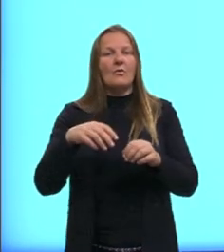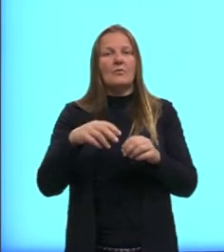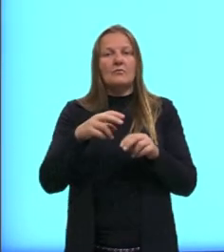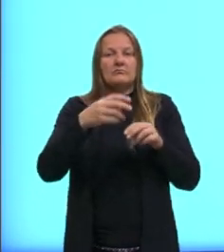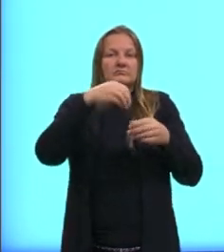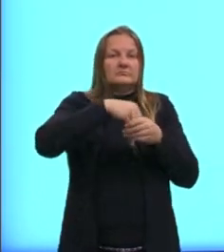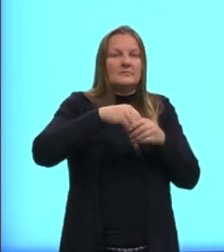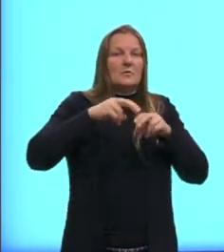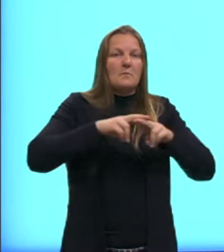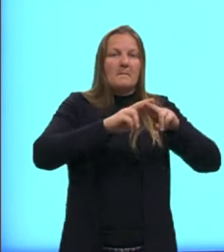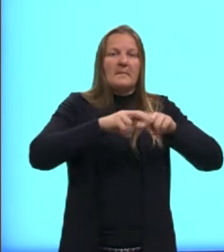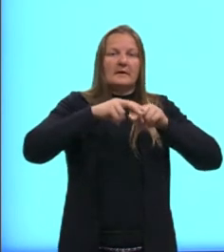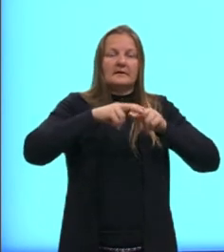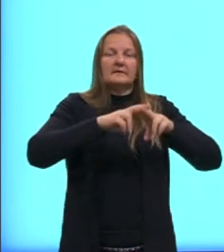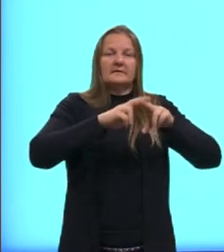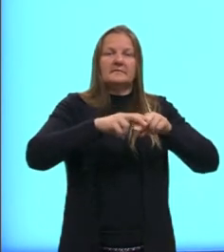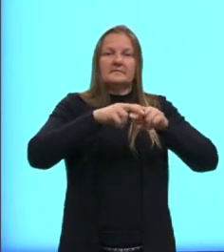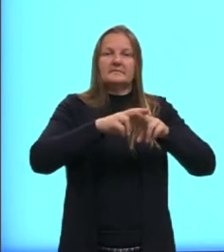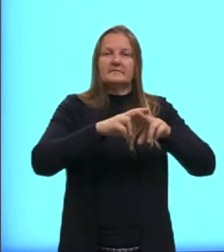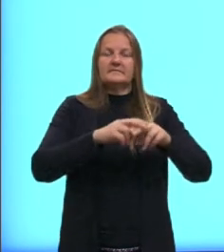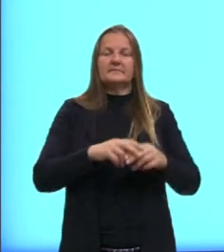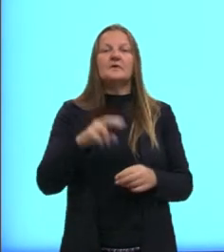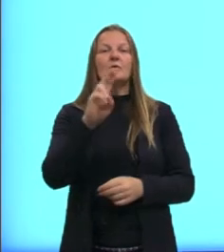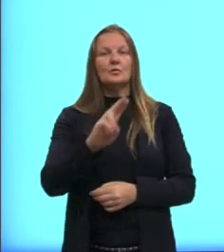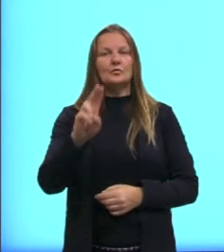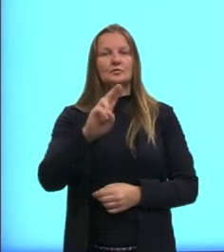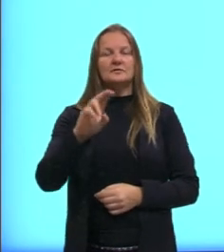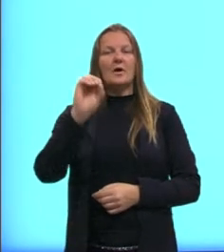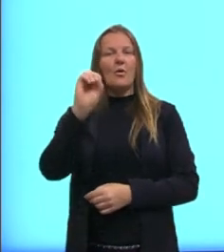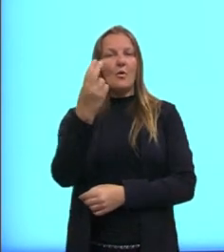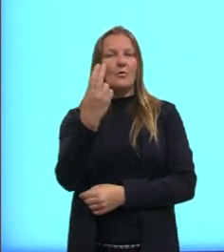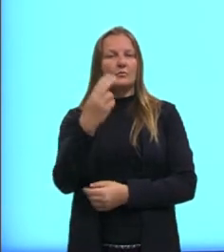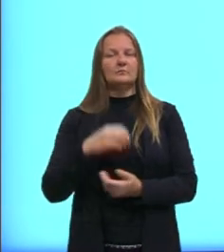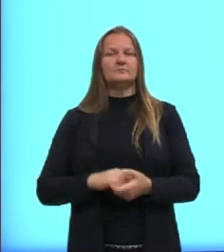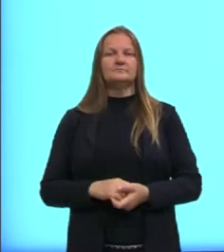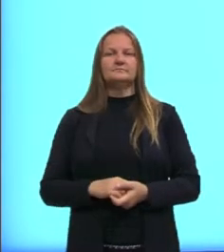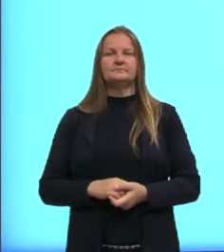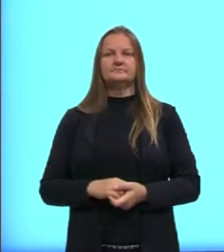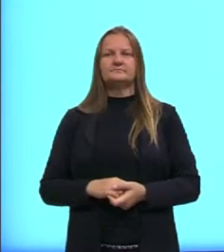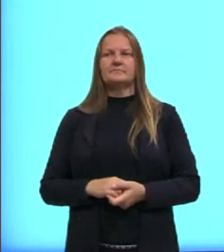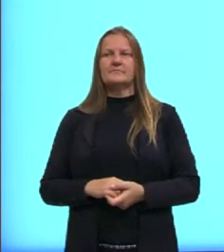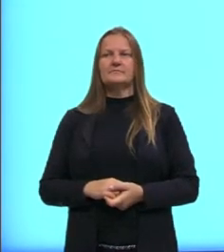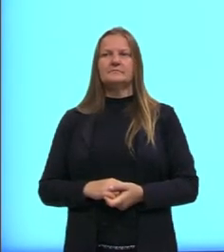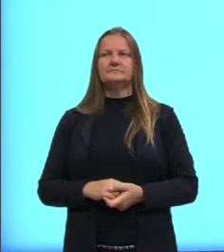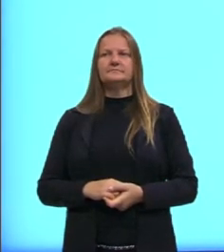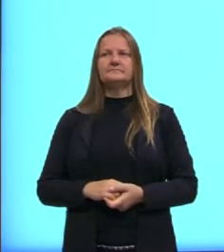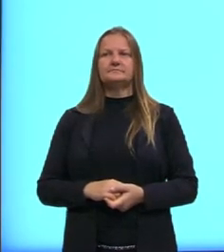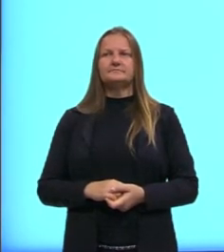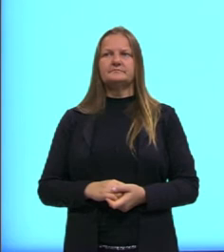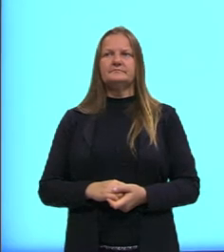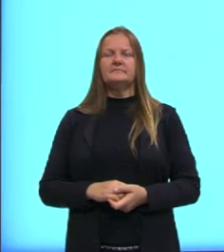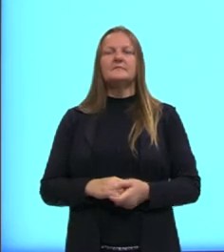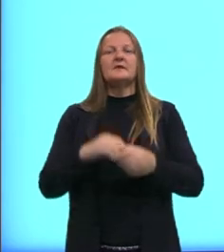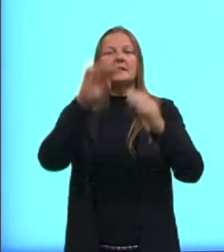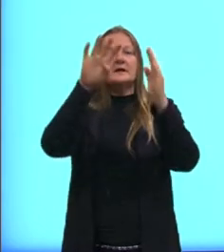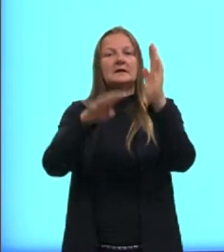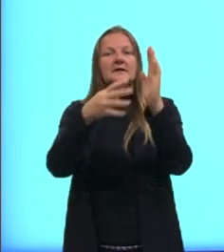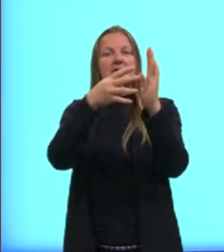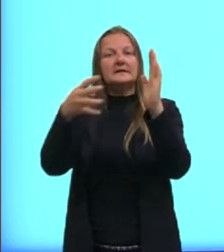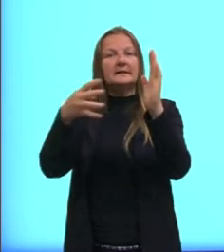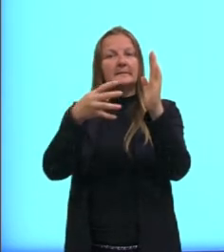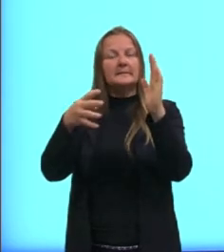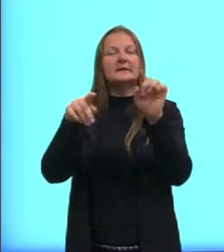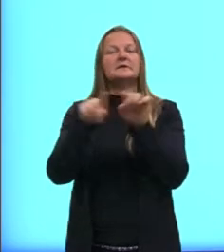à praia ou eu vou ao parque, utilizando o OU. Então, lá na nossa tabela também, aqui,